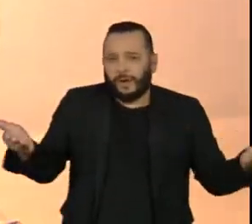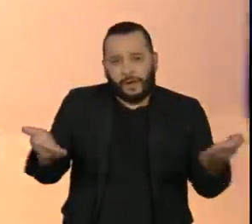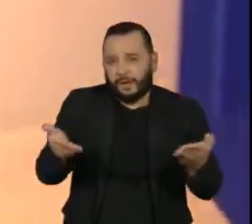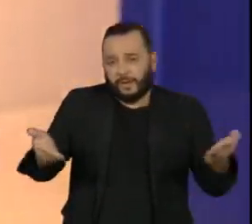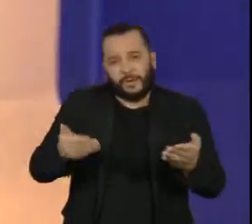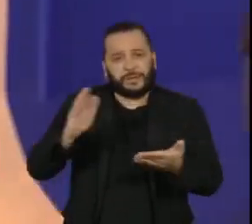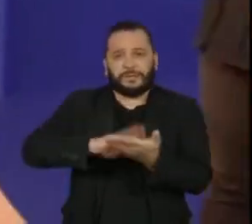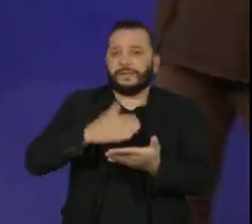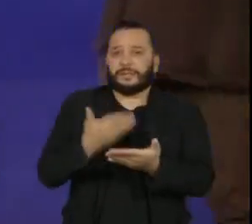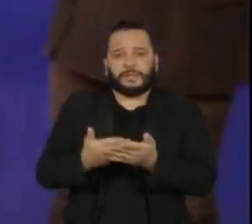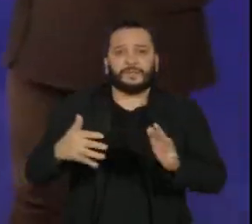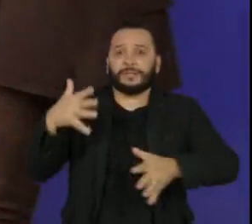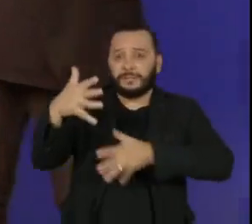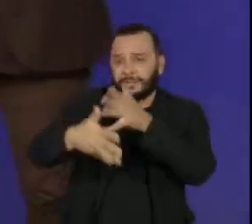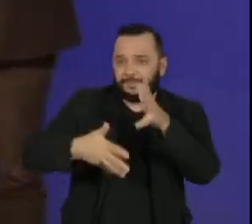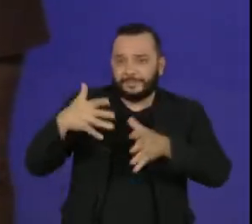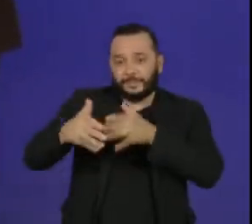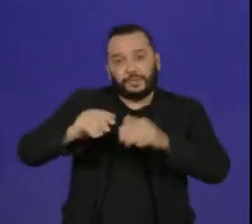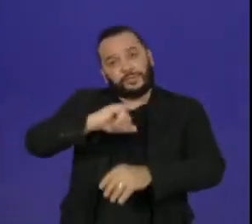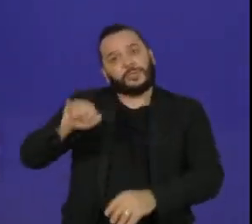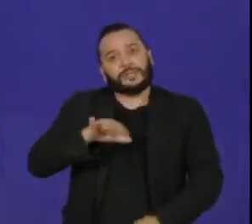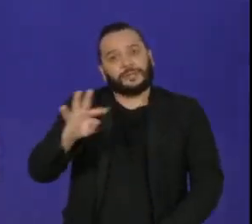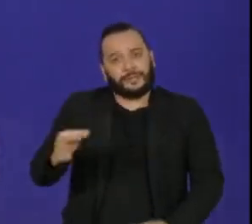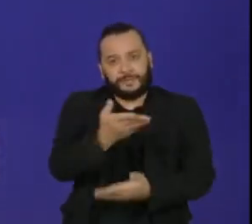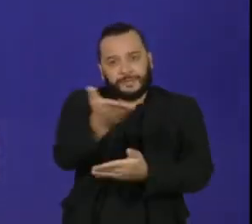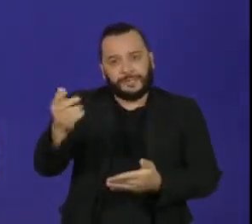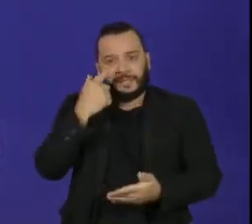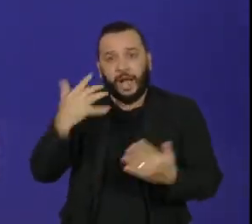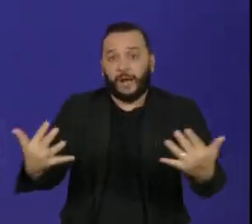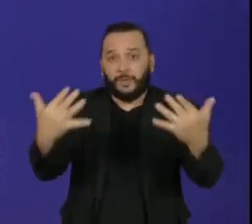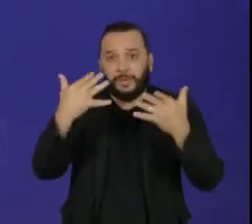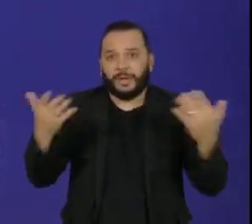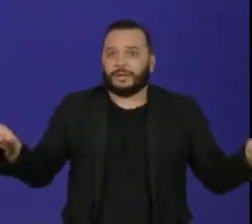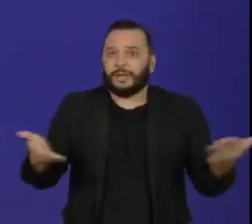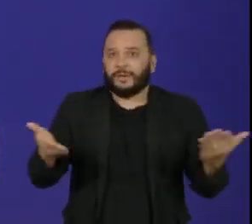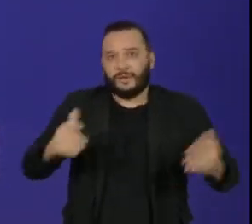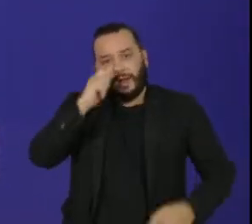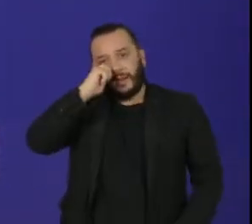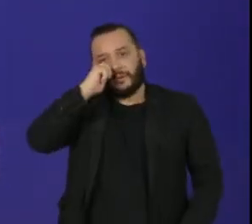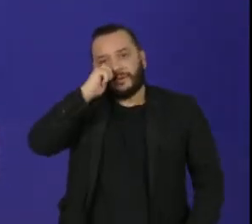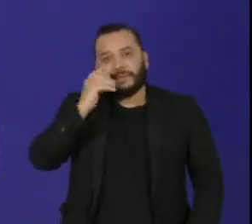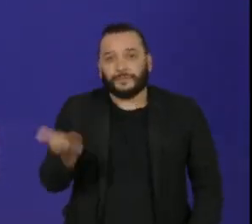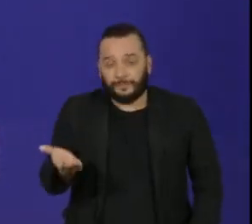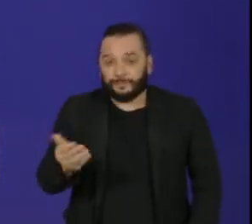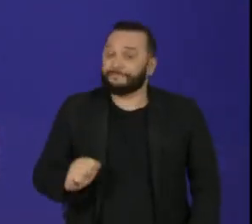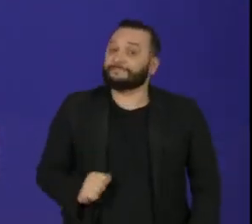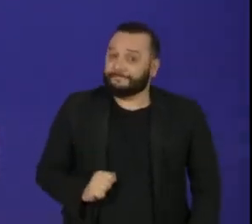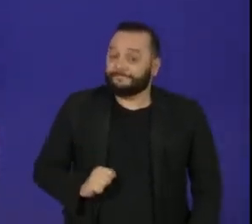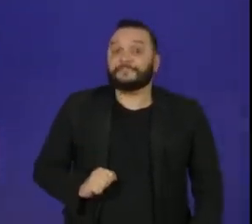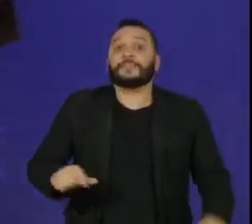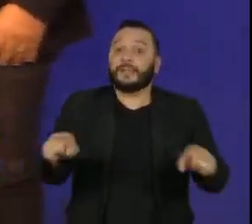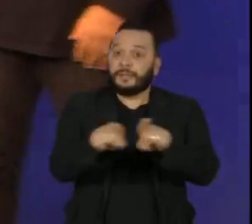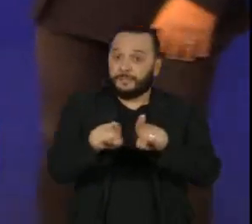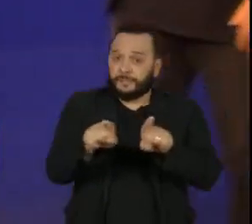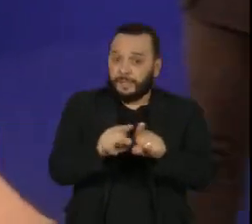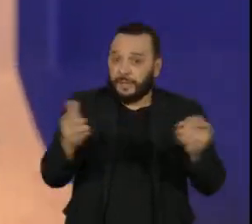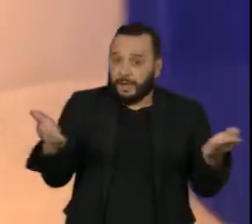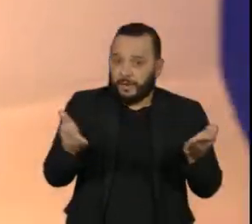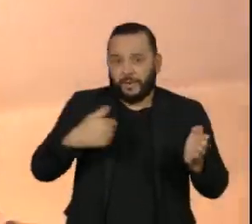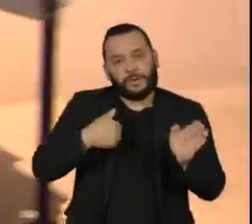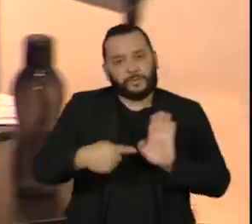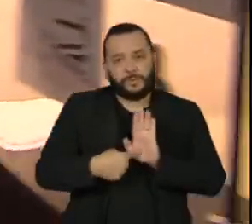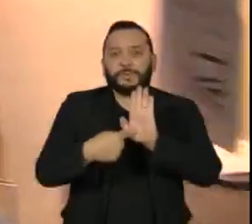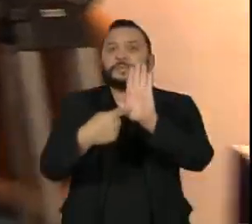a transmissão do Jornal da Tarde pra vocês que estão acompanhando aí ao vivo. De lá, a gente vai mostrar agora